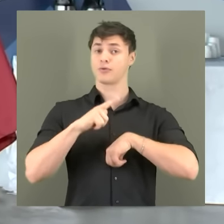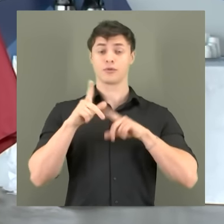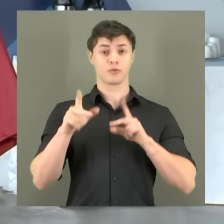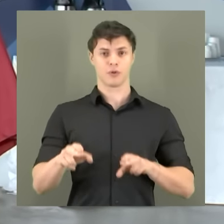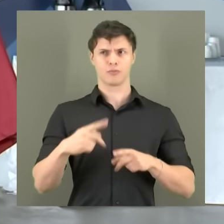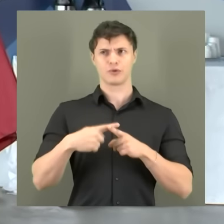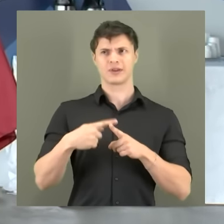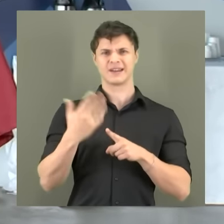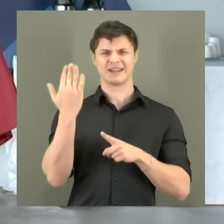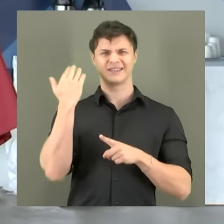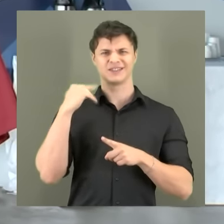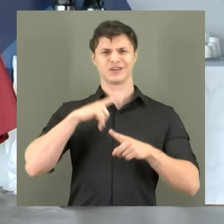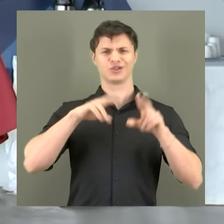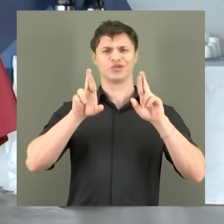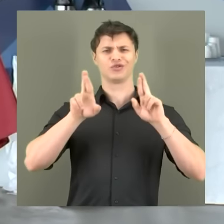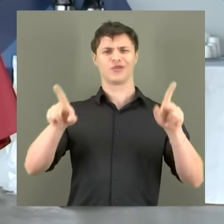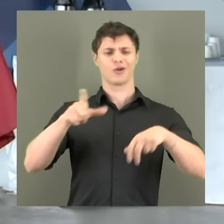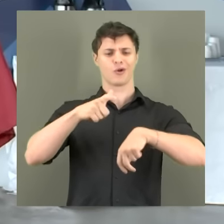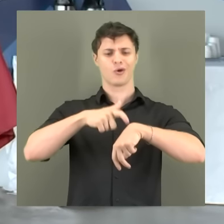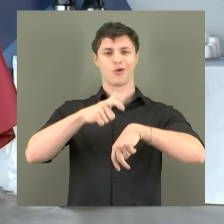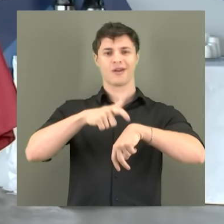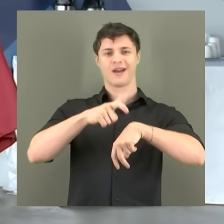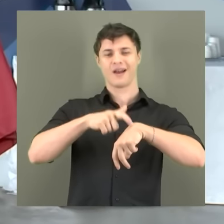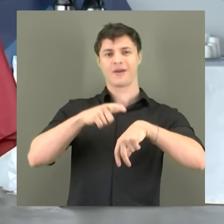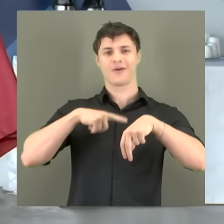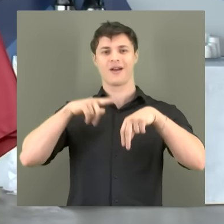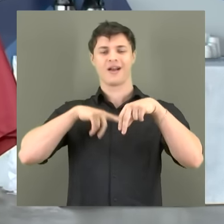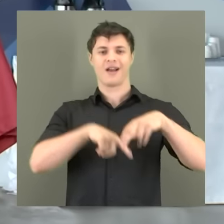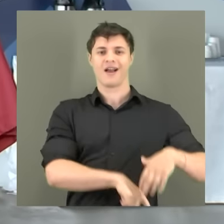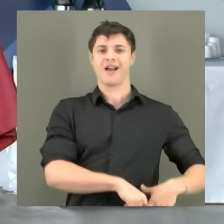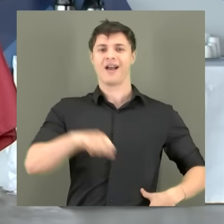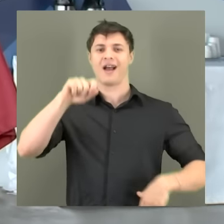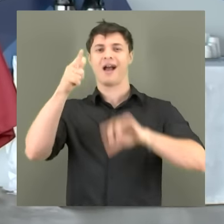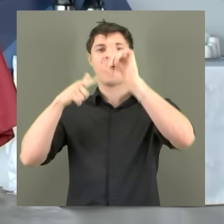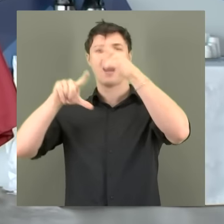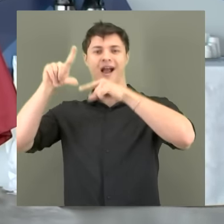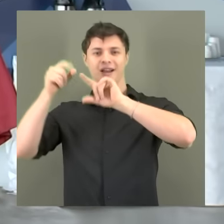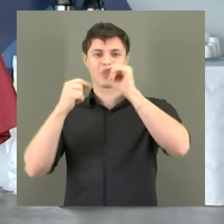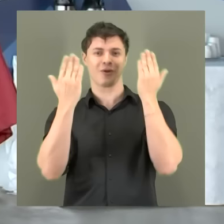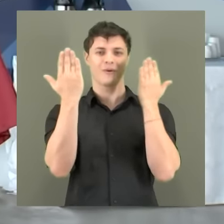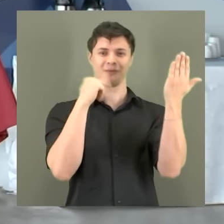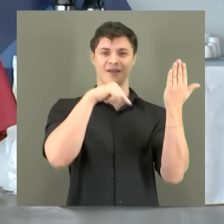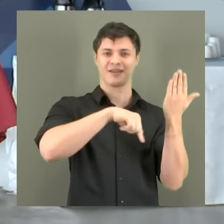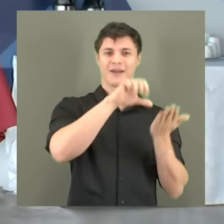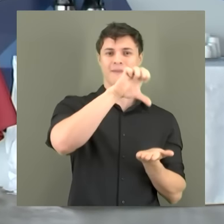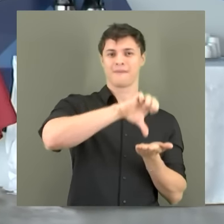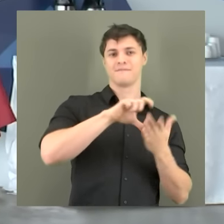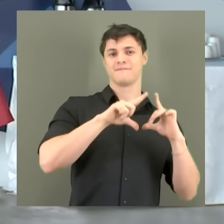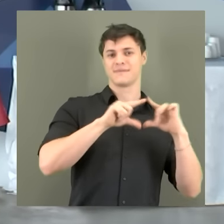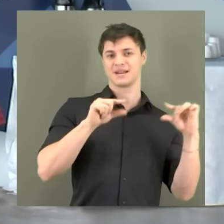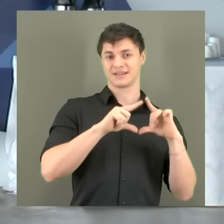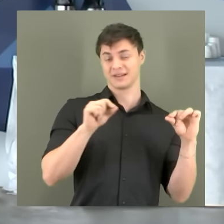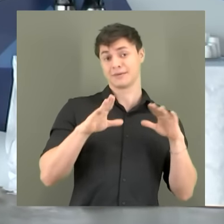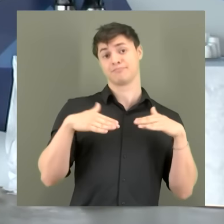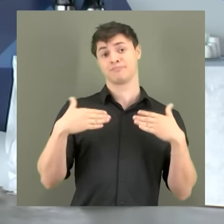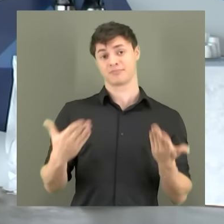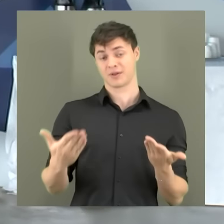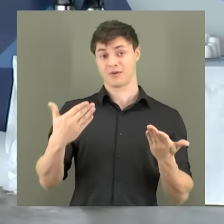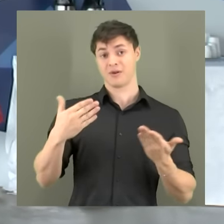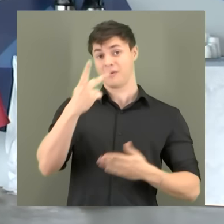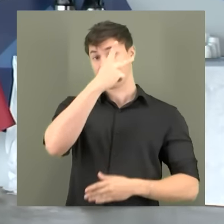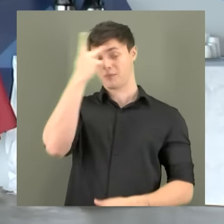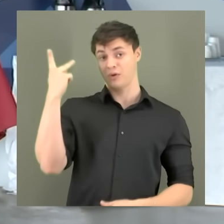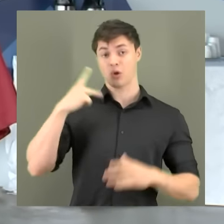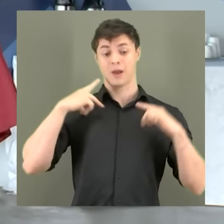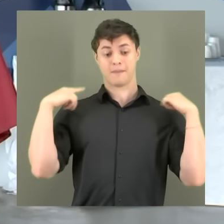diferença de fuso em relação ao Acre em comparação aqui ao horário de Brasília. E os ministros do Tribunal Superior Eleitoral